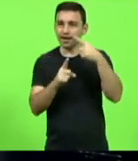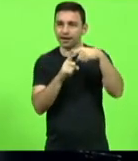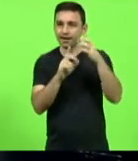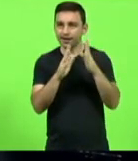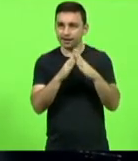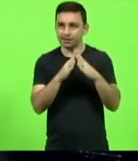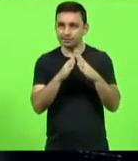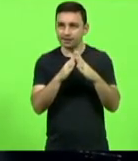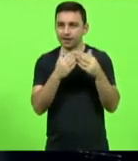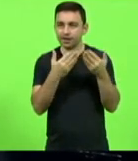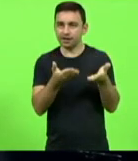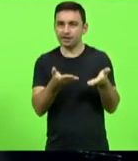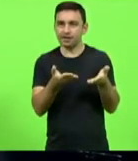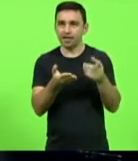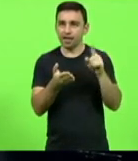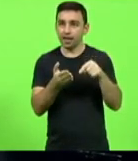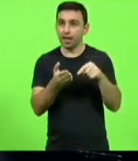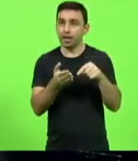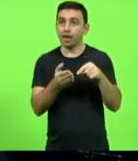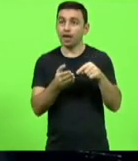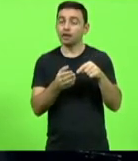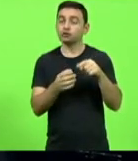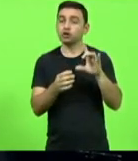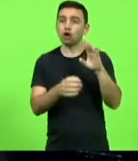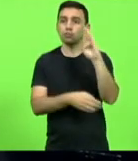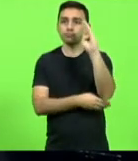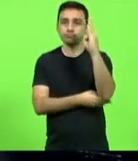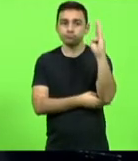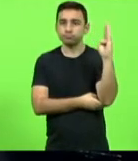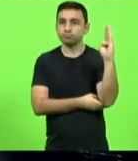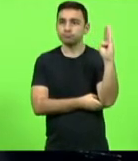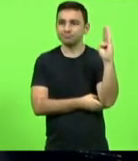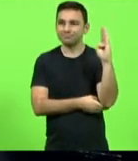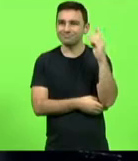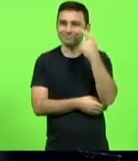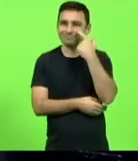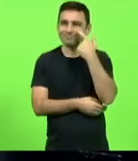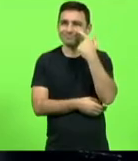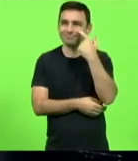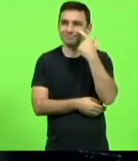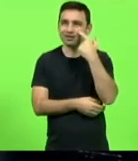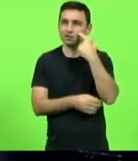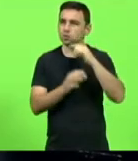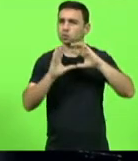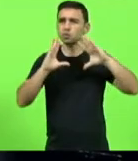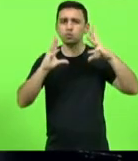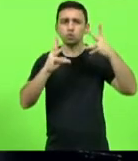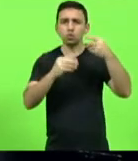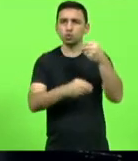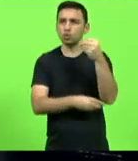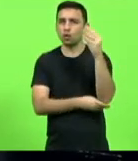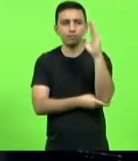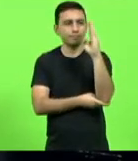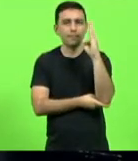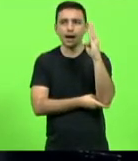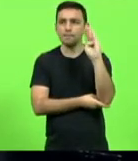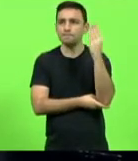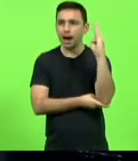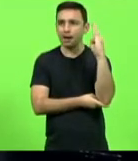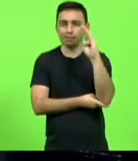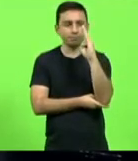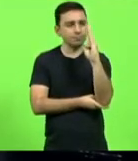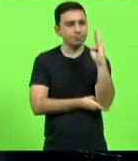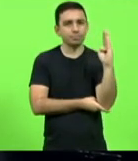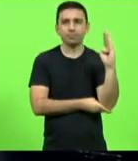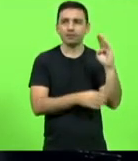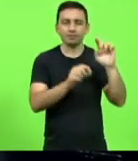Ipepopi é de madeira é uma das únicas do Brasil e é que é toda em madeira São João do Oeste tem uma e linha Ipepopi